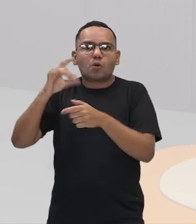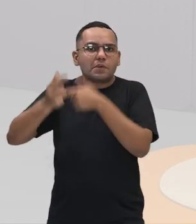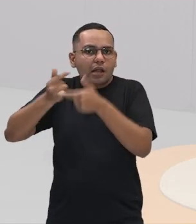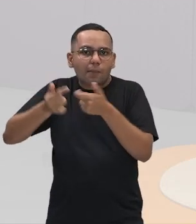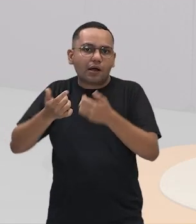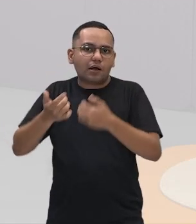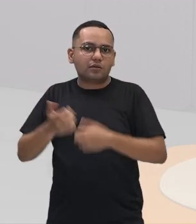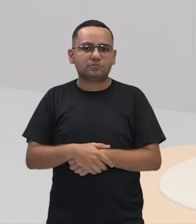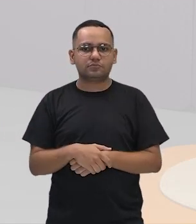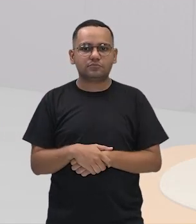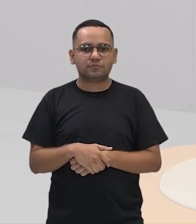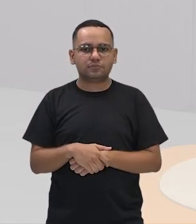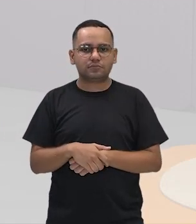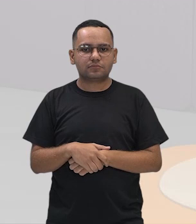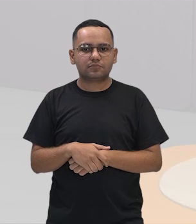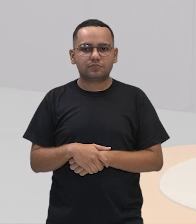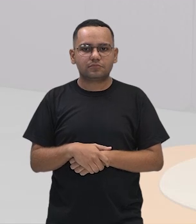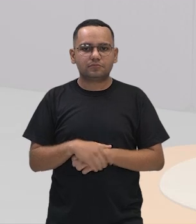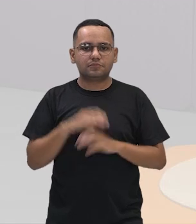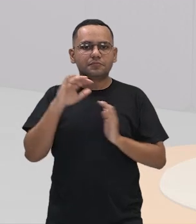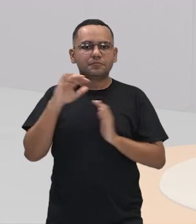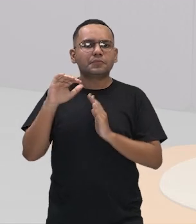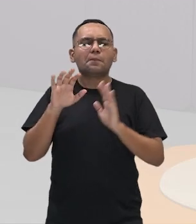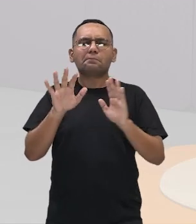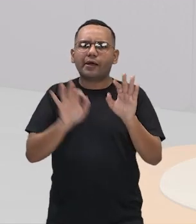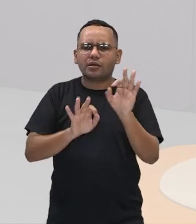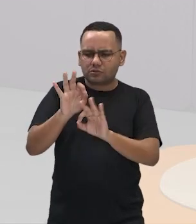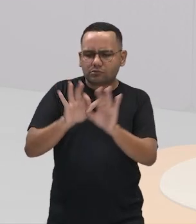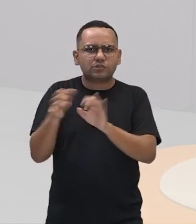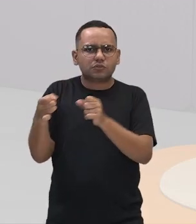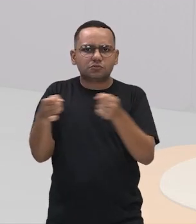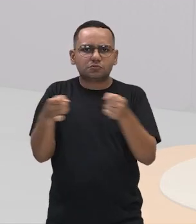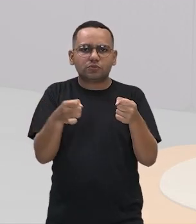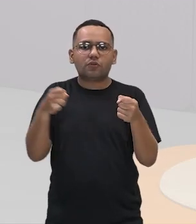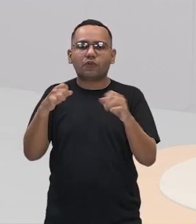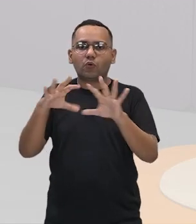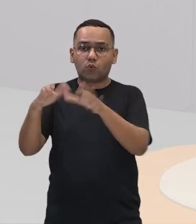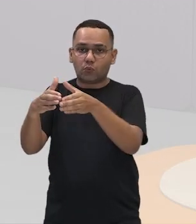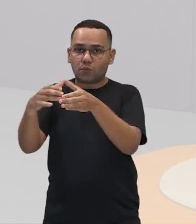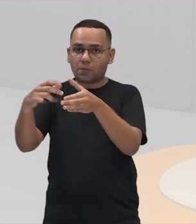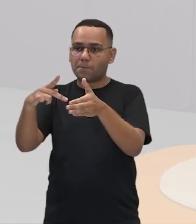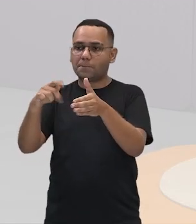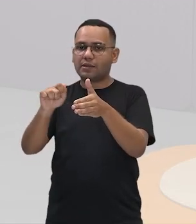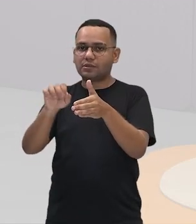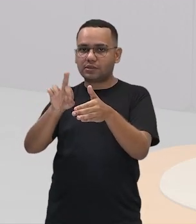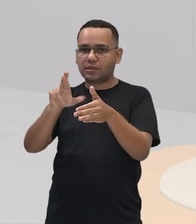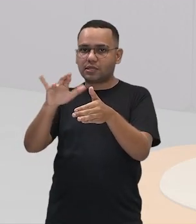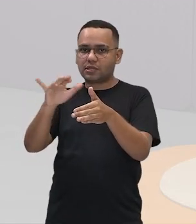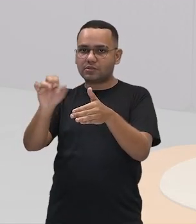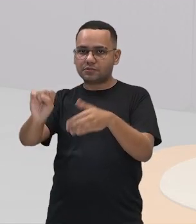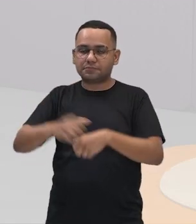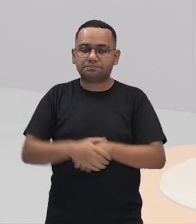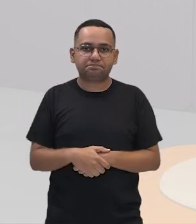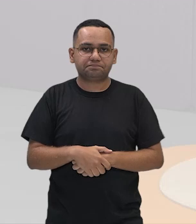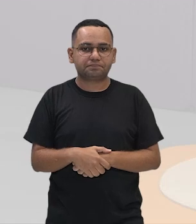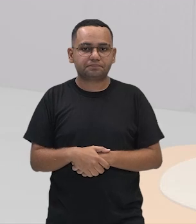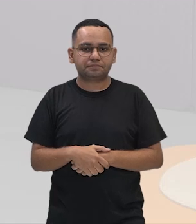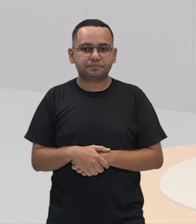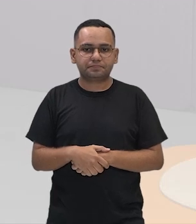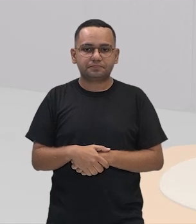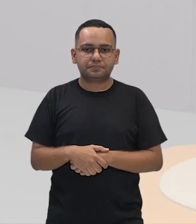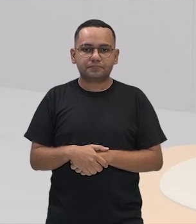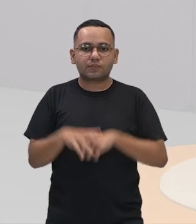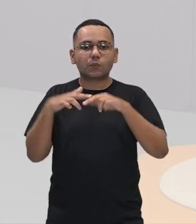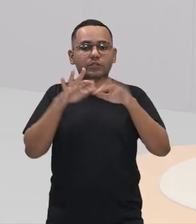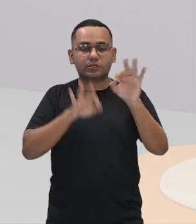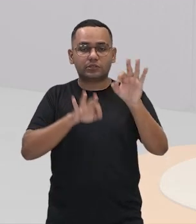organizou esse poder foram os patrícios. E aí nós tínhamos, dentro do conjunto da estrutura de